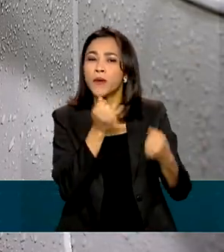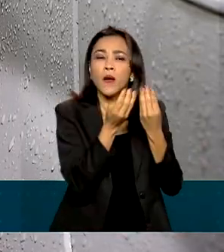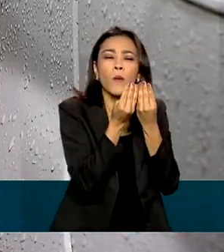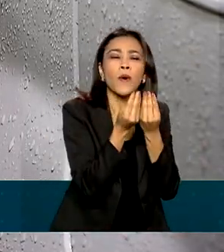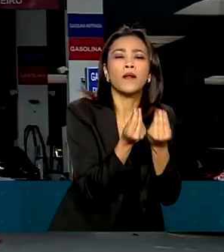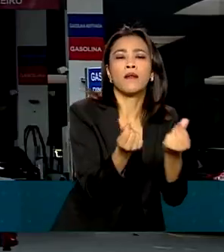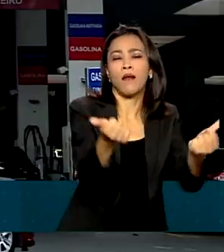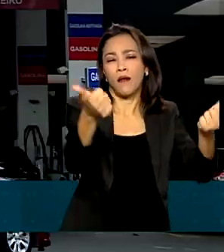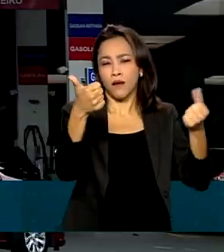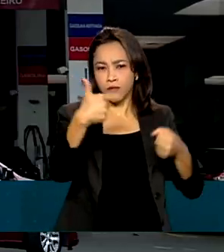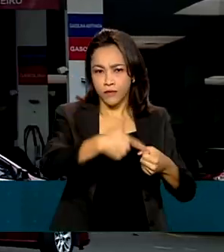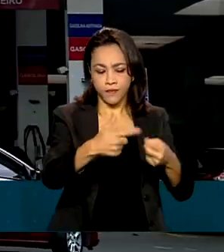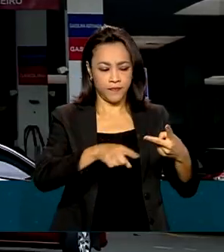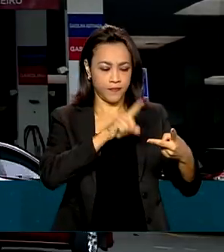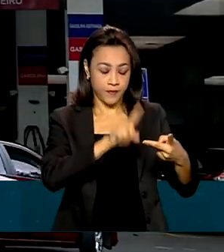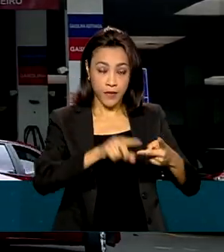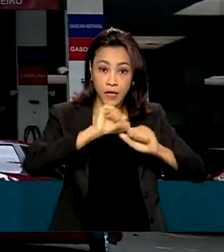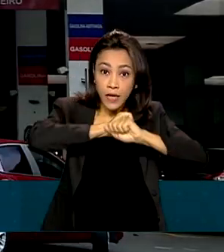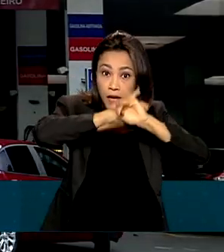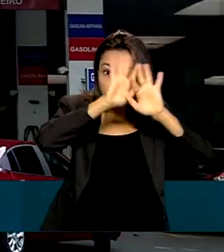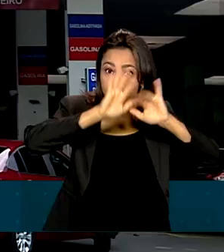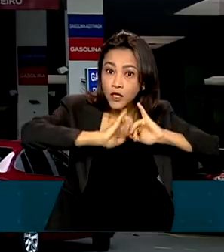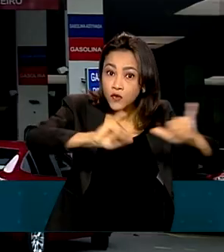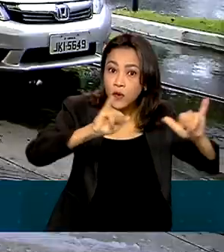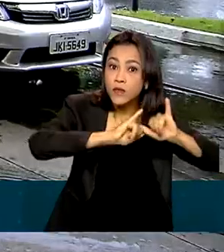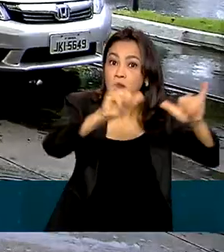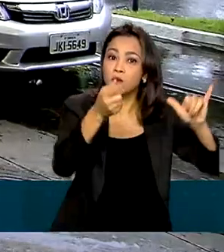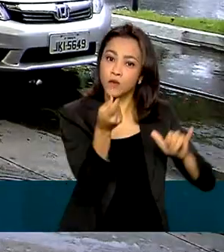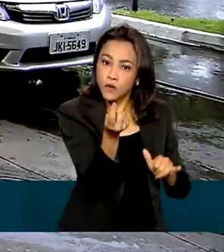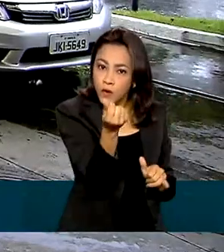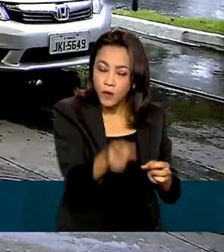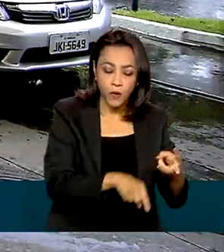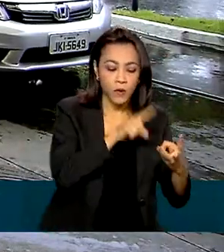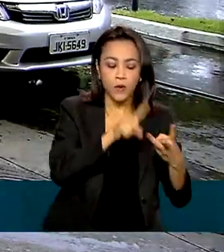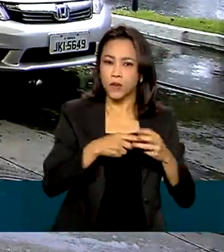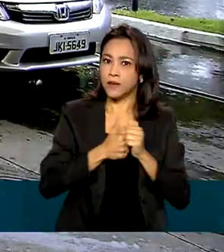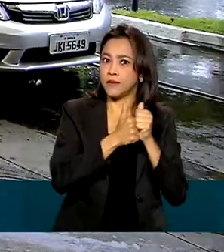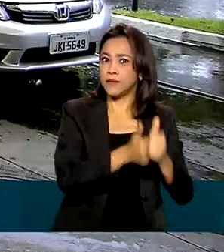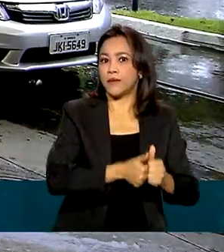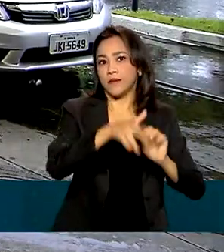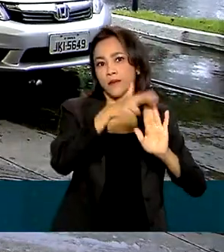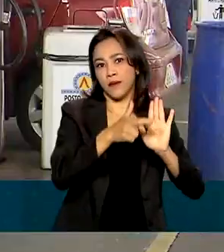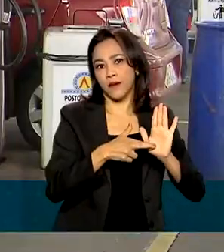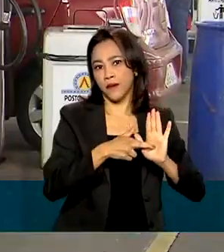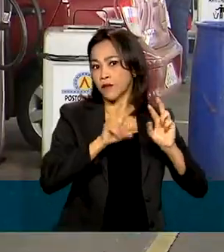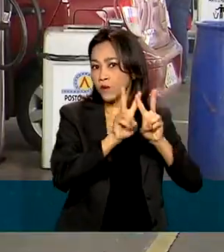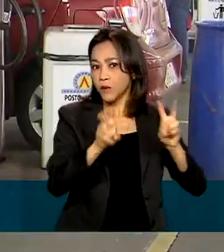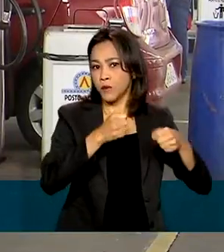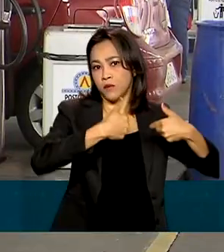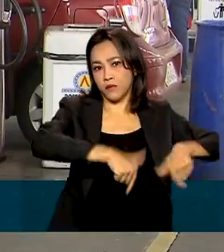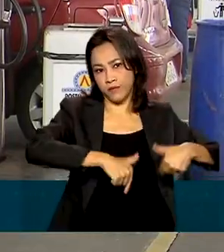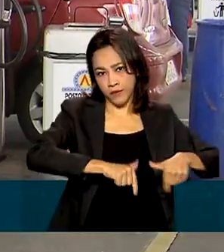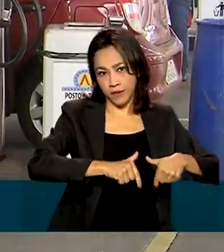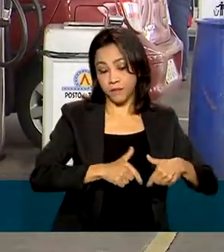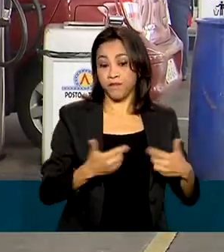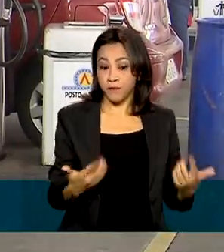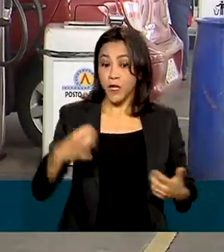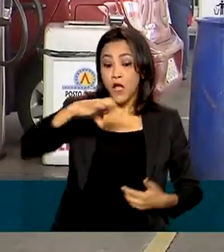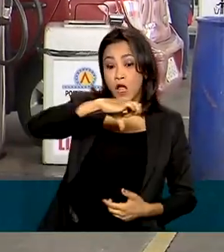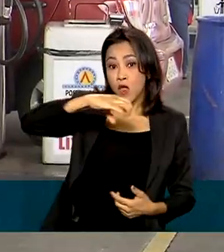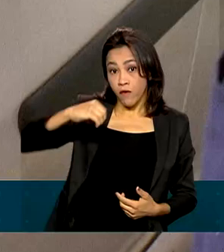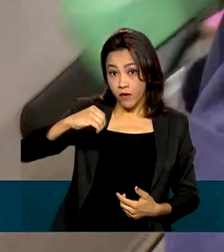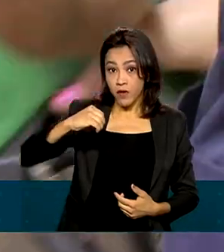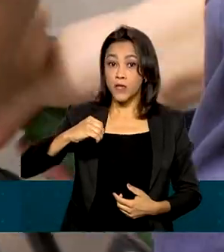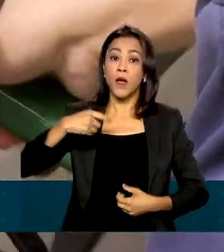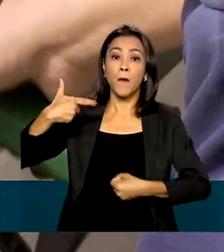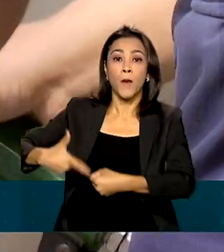combustíveis, transparência na divulgação dos preços e cumprimento de normas trabalhistas. Pelo menos 90 postos da